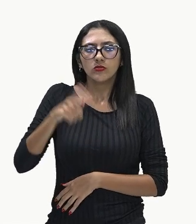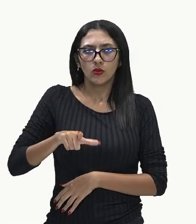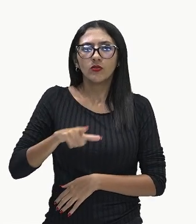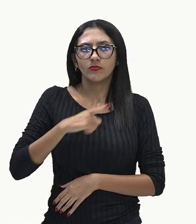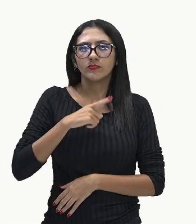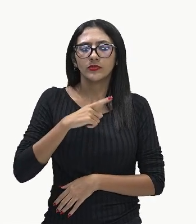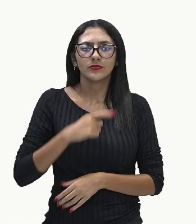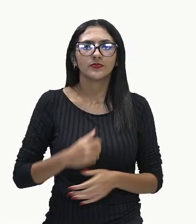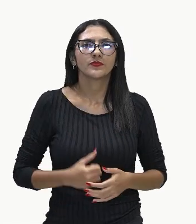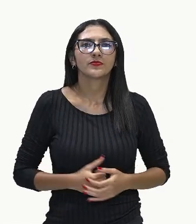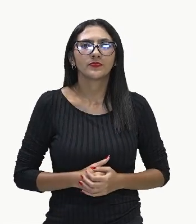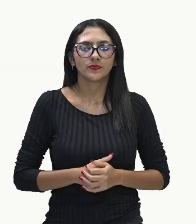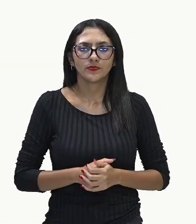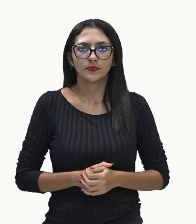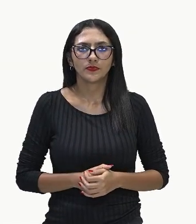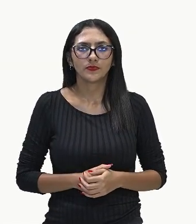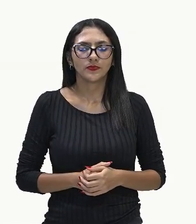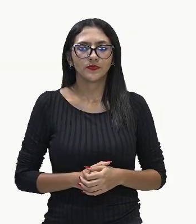tudo bem?